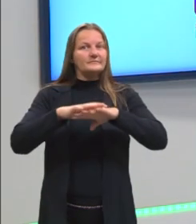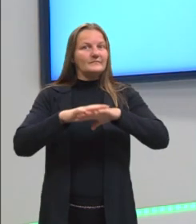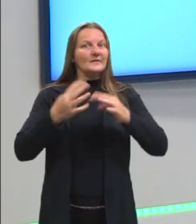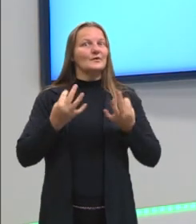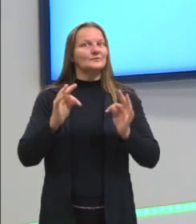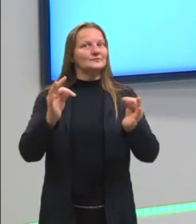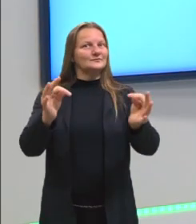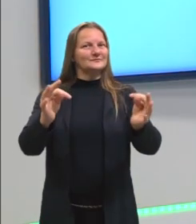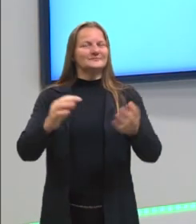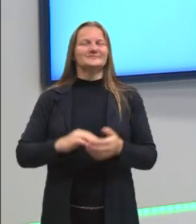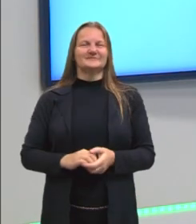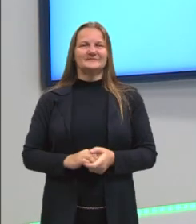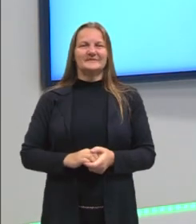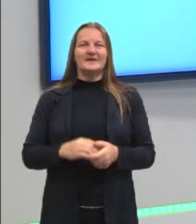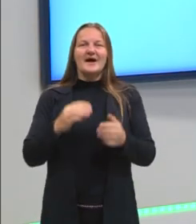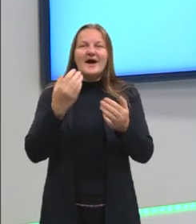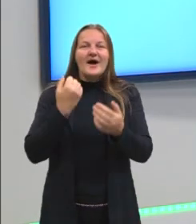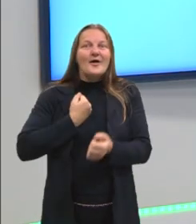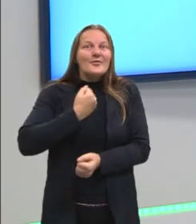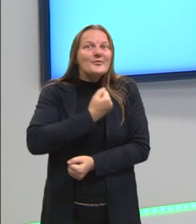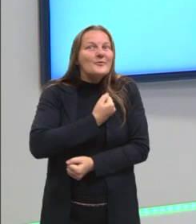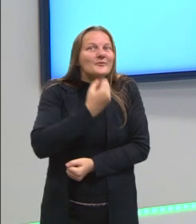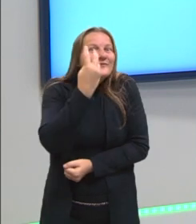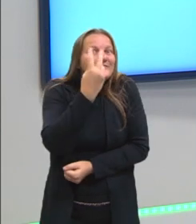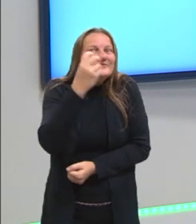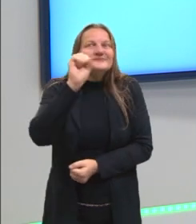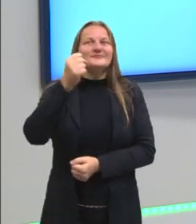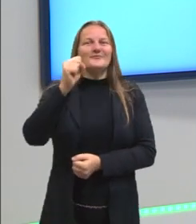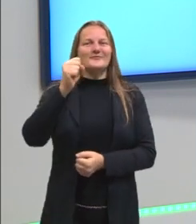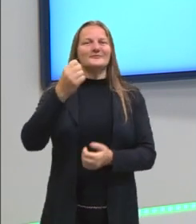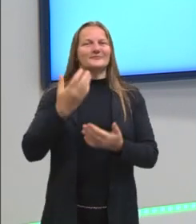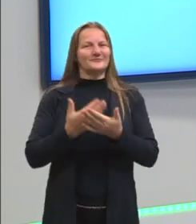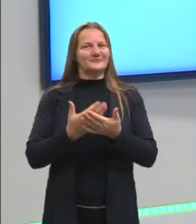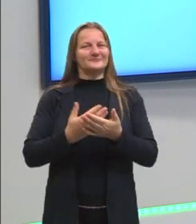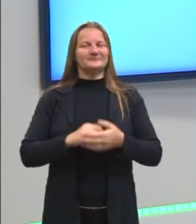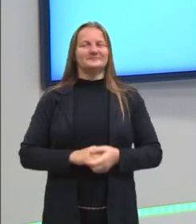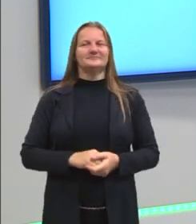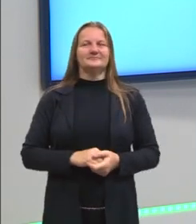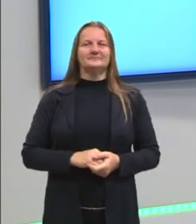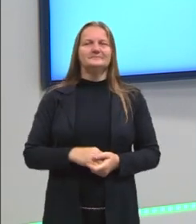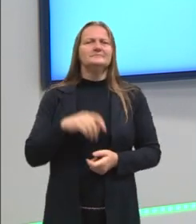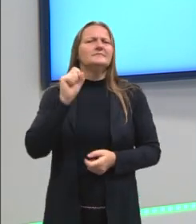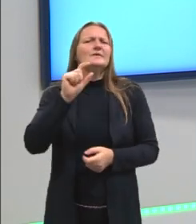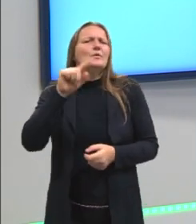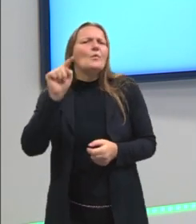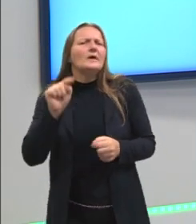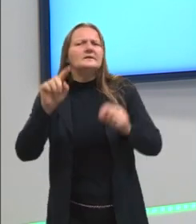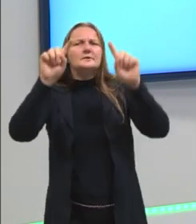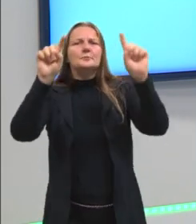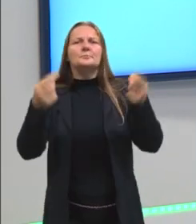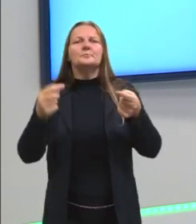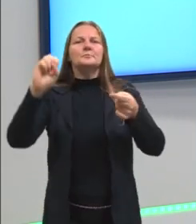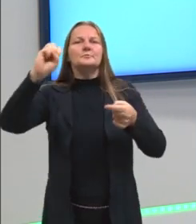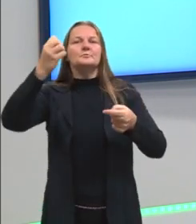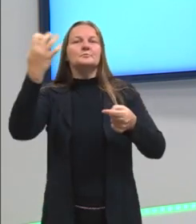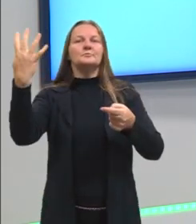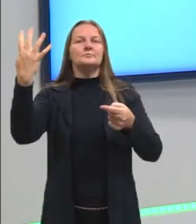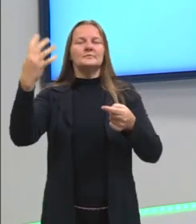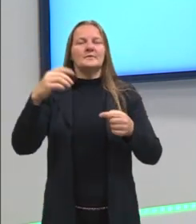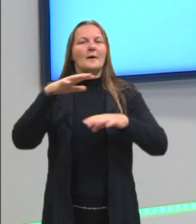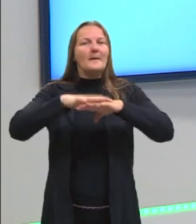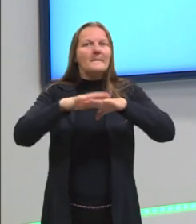suas tecnologias. Vamos para a aula de número 28. Quais são os produtos notáveis? Na